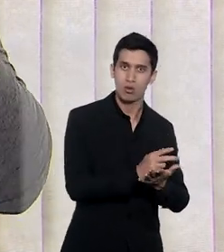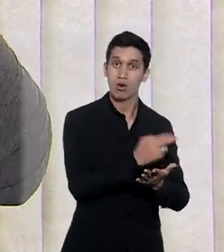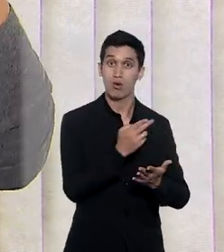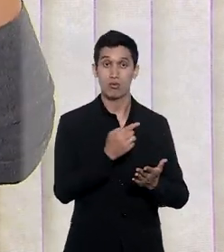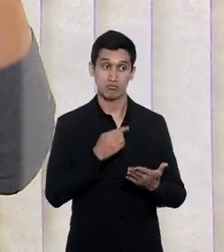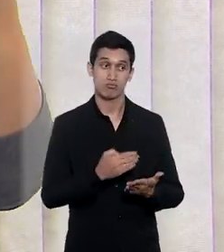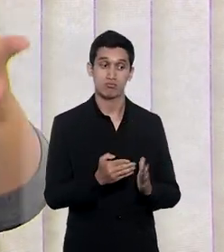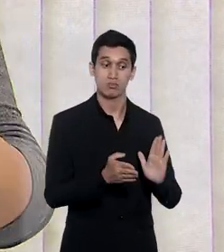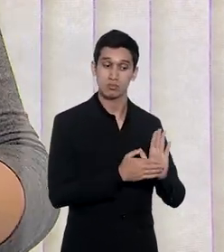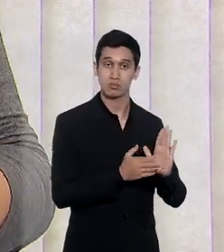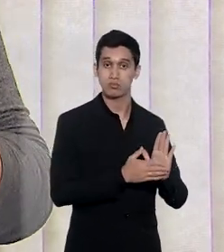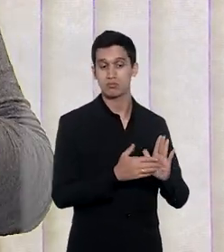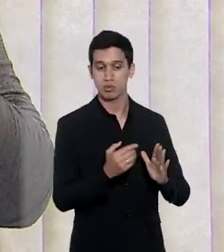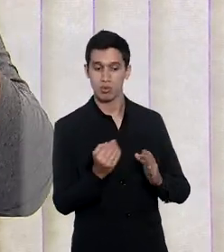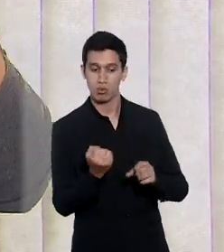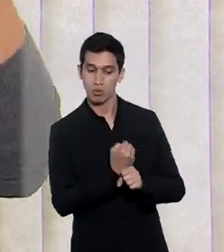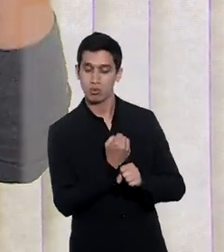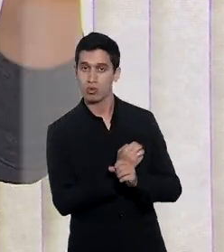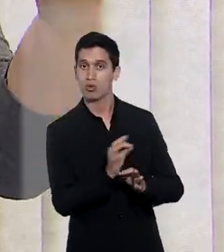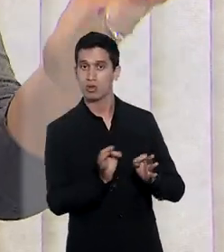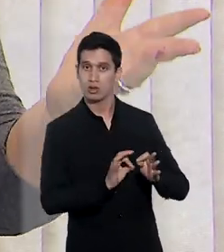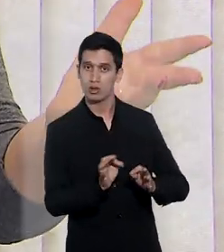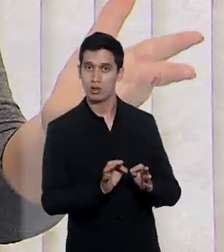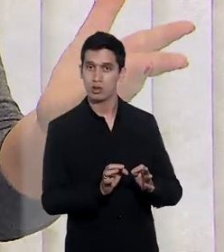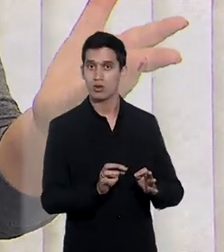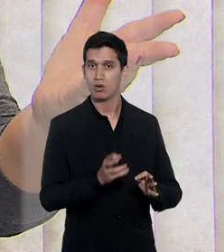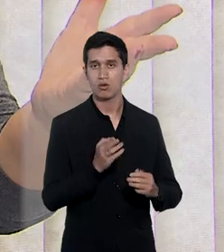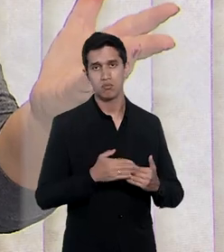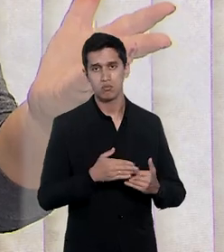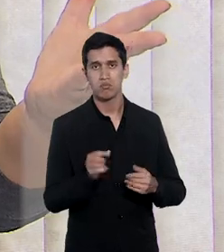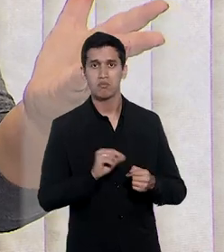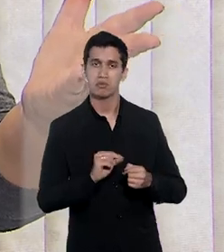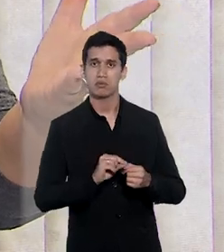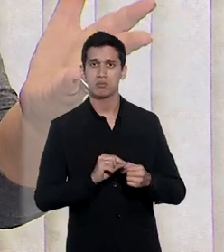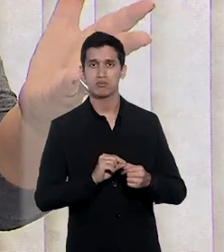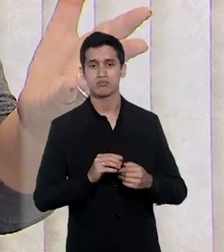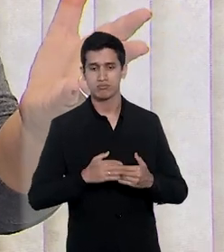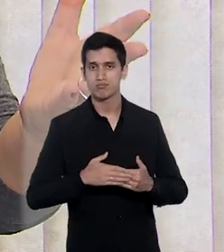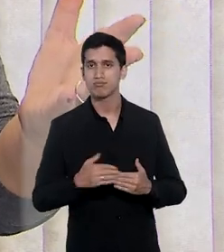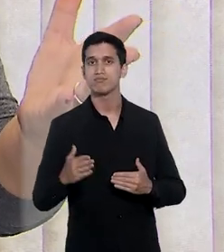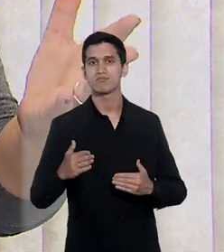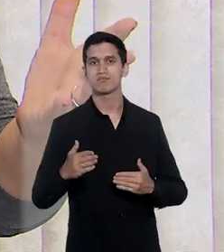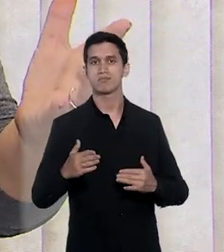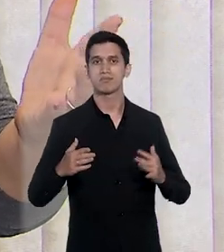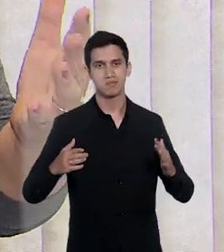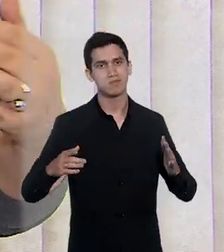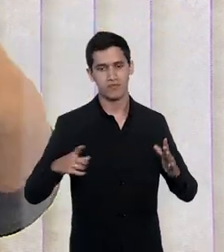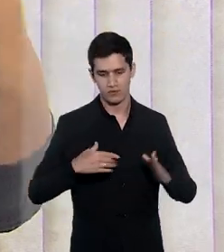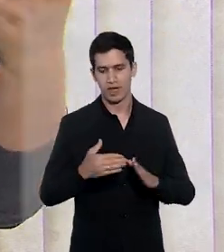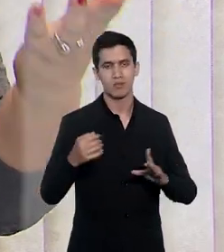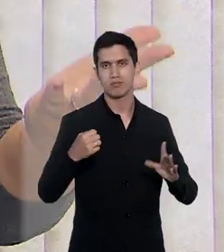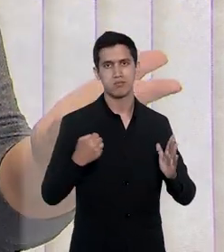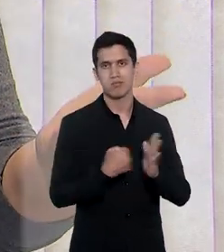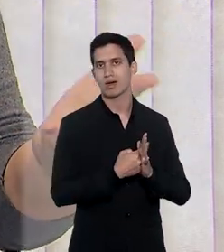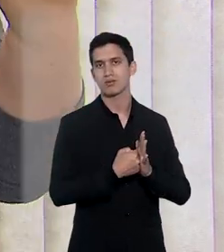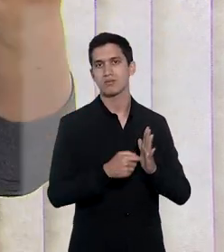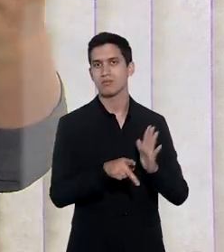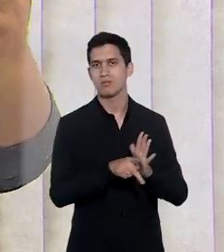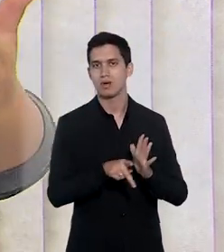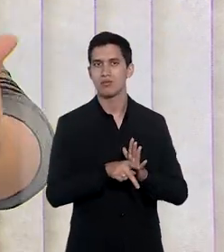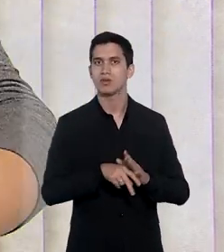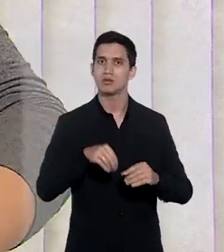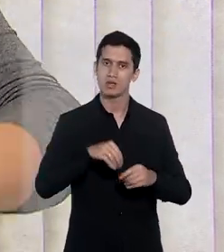ou vou fazer uma proposta de uma obra, ou vou fazer alguma coisa que vai gerar um impacto